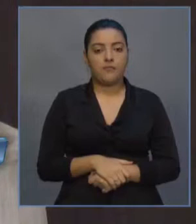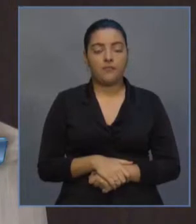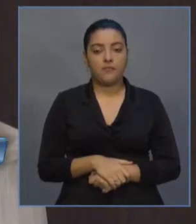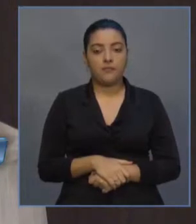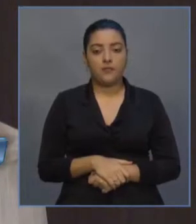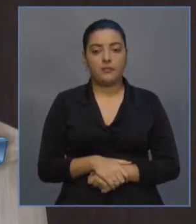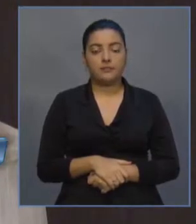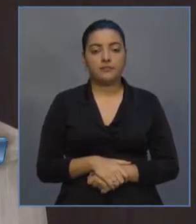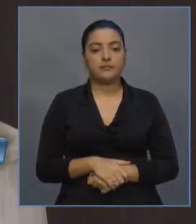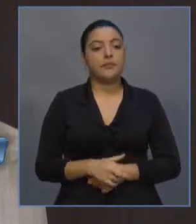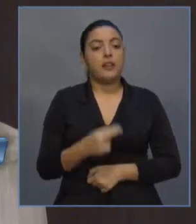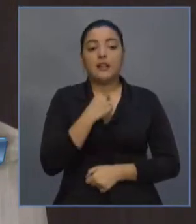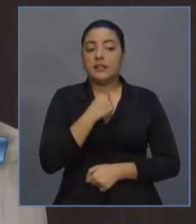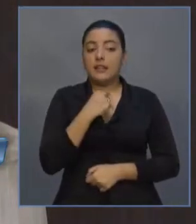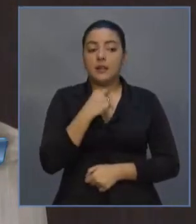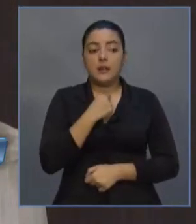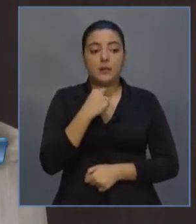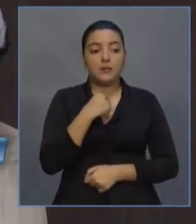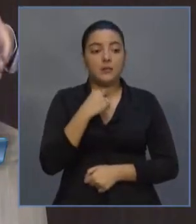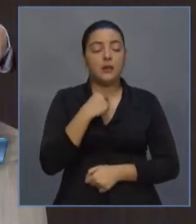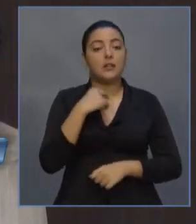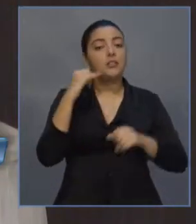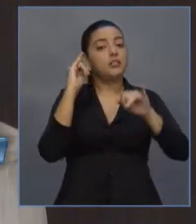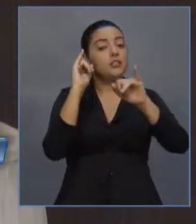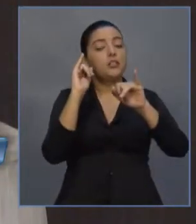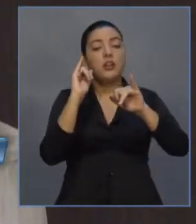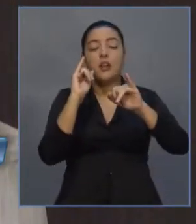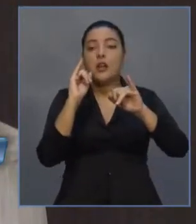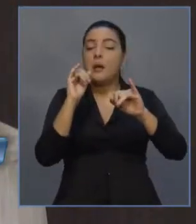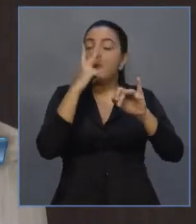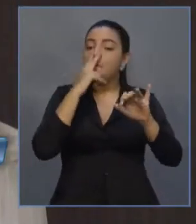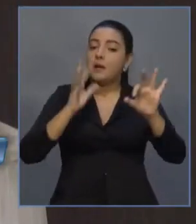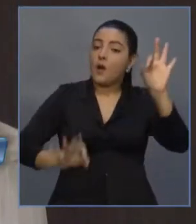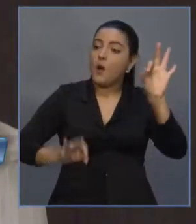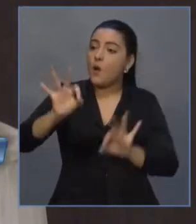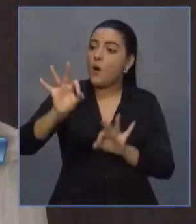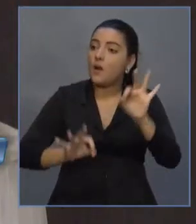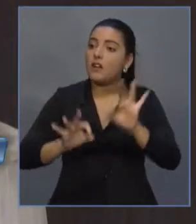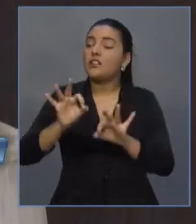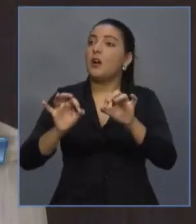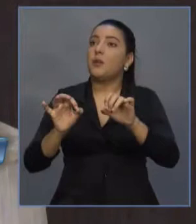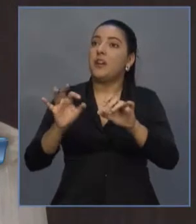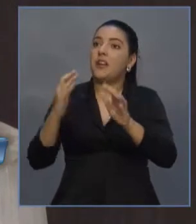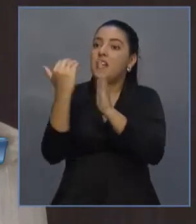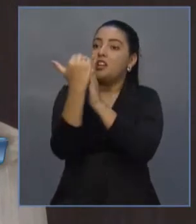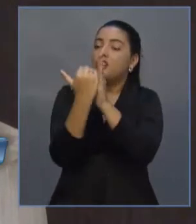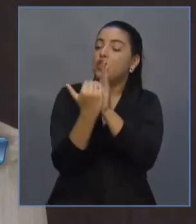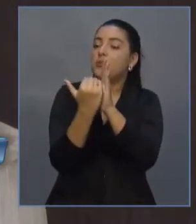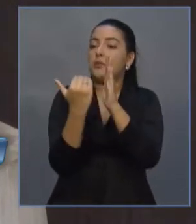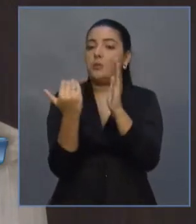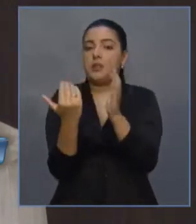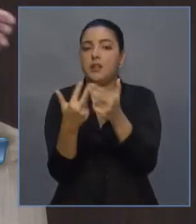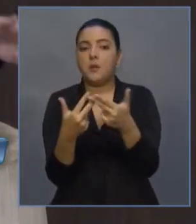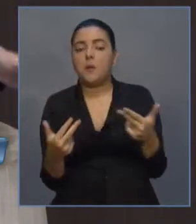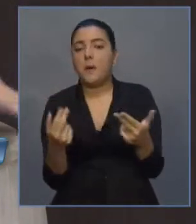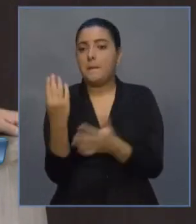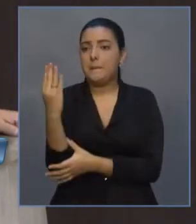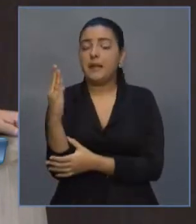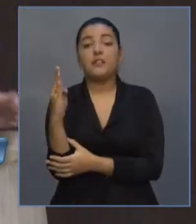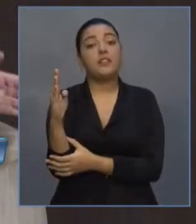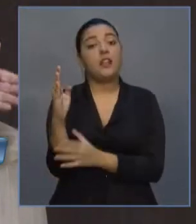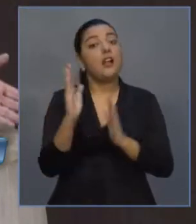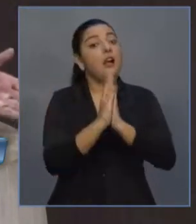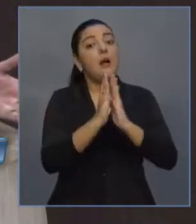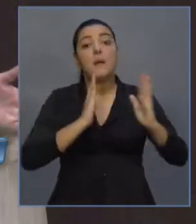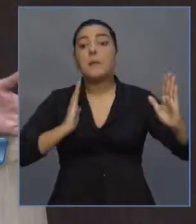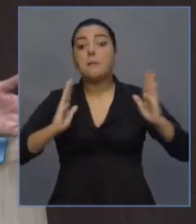Não se pode alargar subvenções econômicas sob a janela de